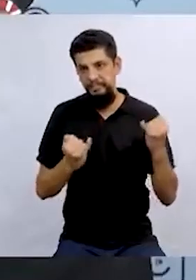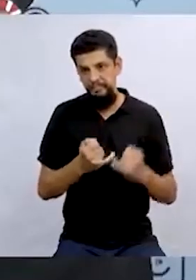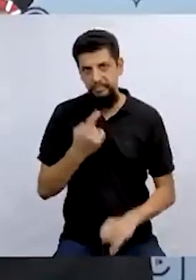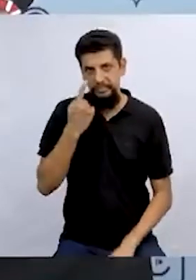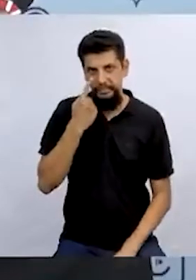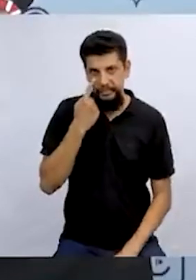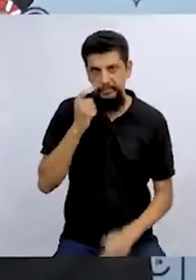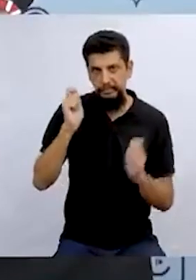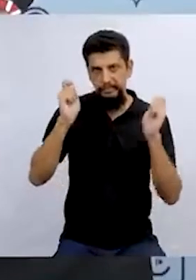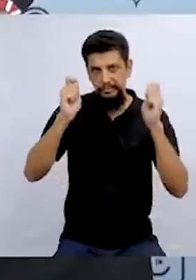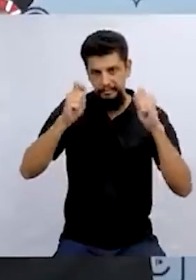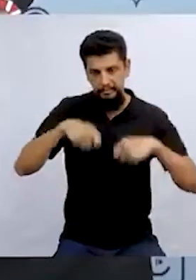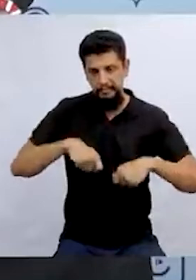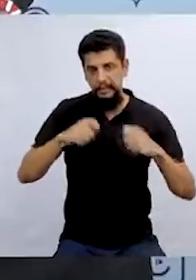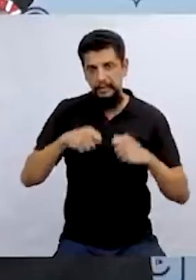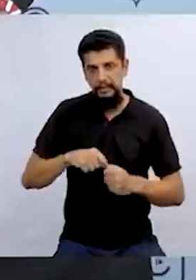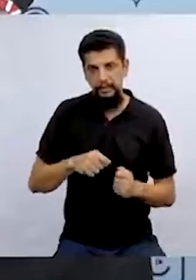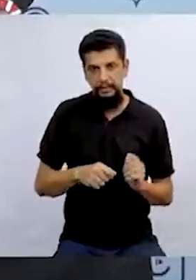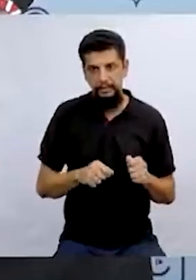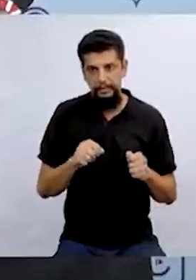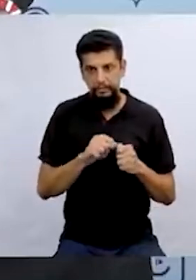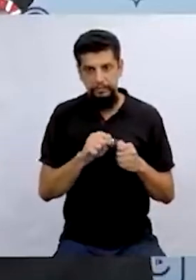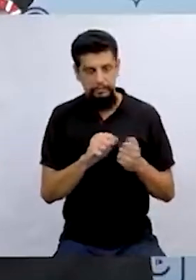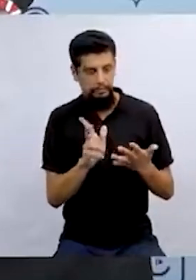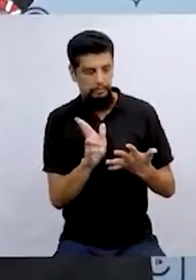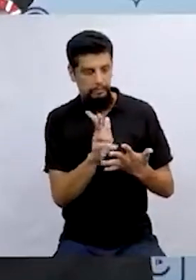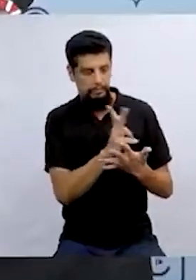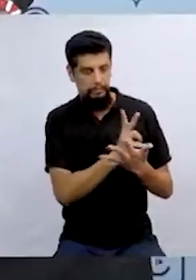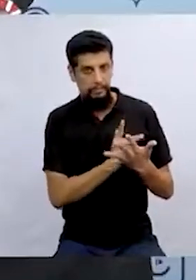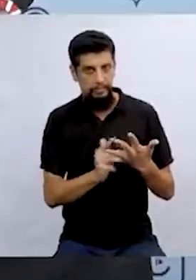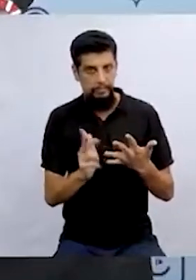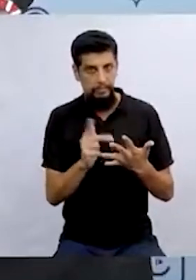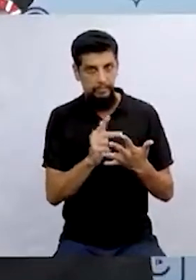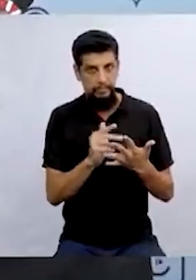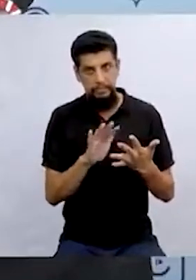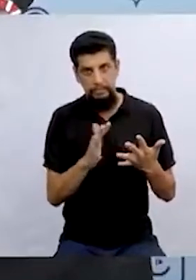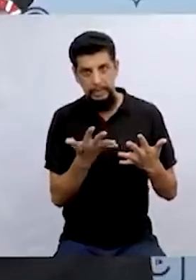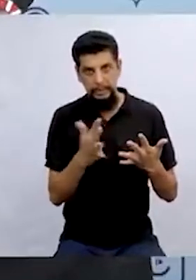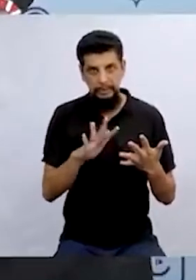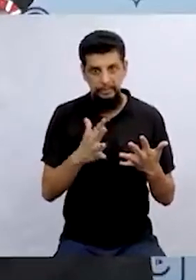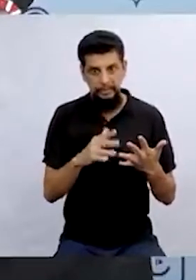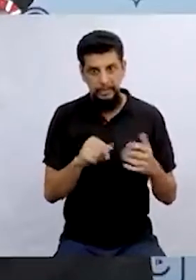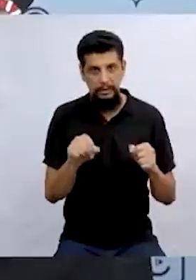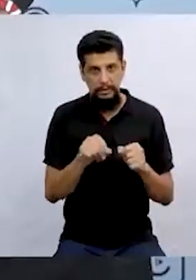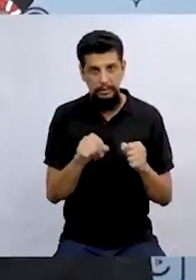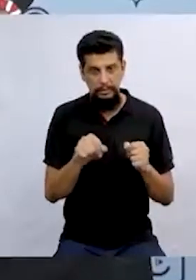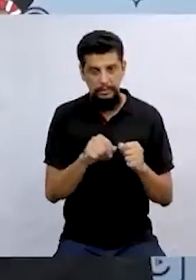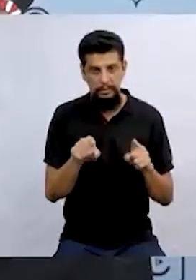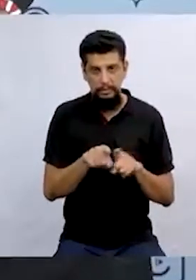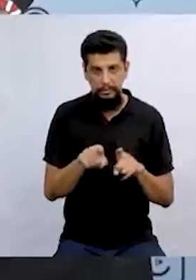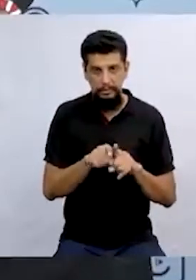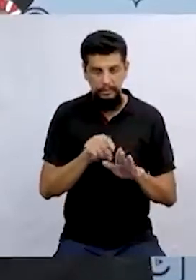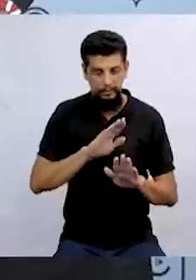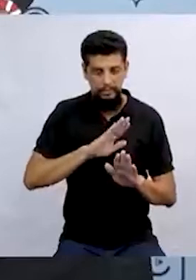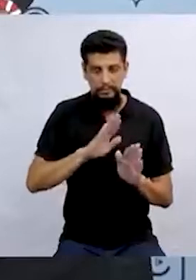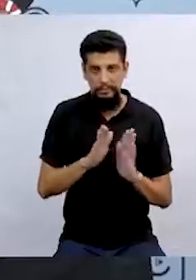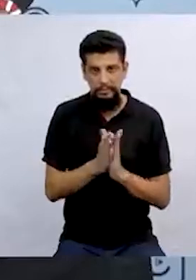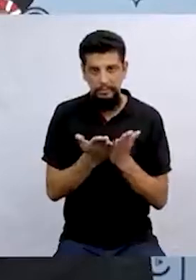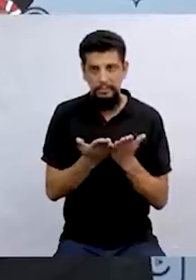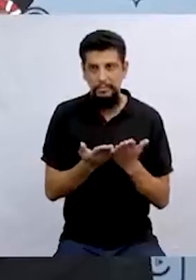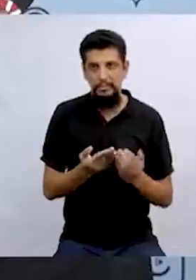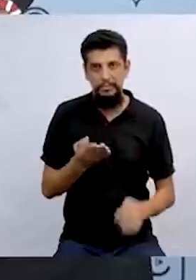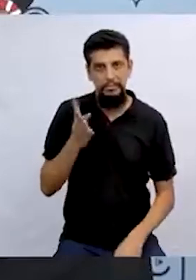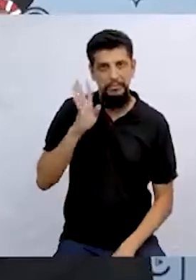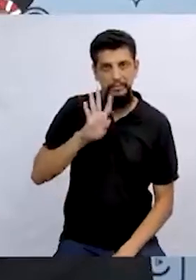dá para a gente ver que a gente pode representar assim, mais ou menos, como foi na capa do livro. Mas,